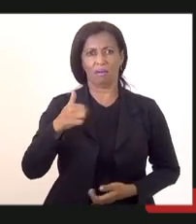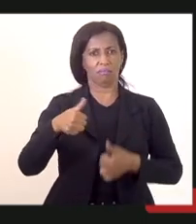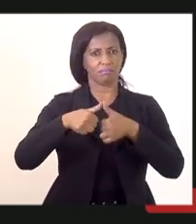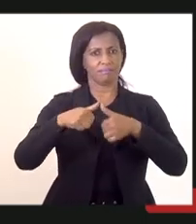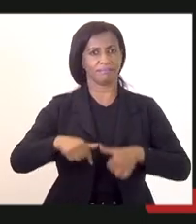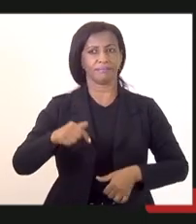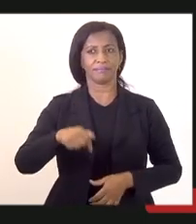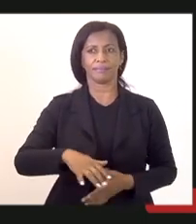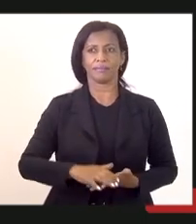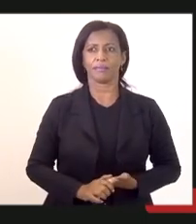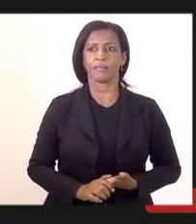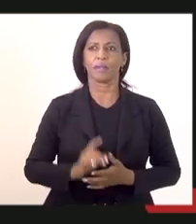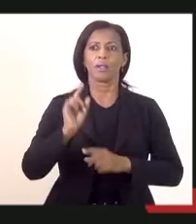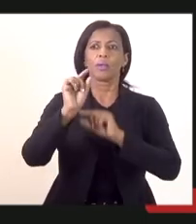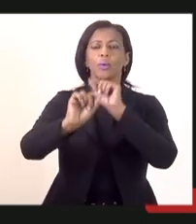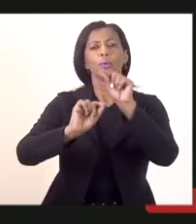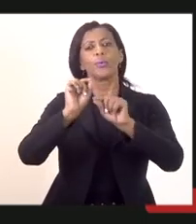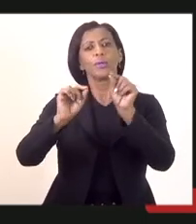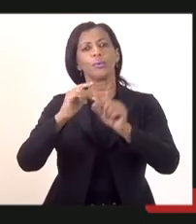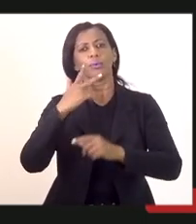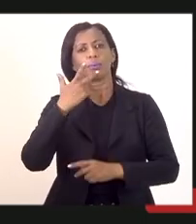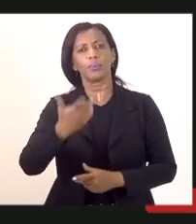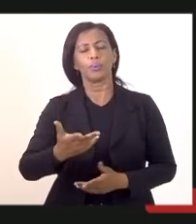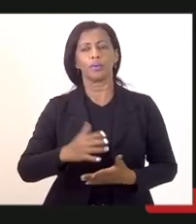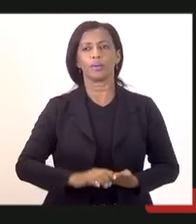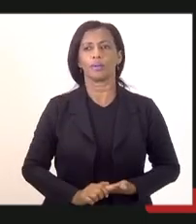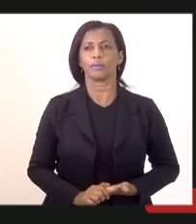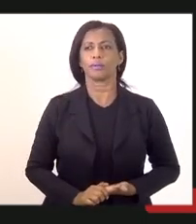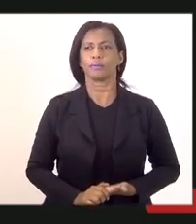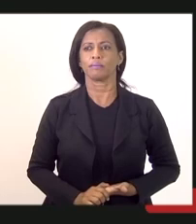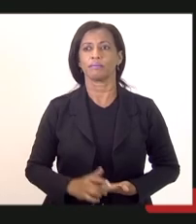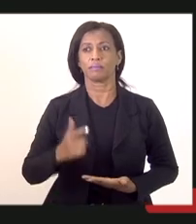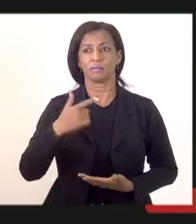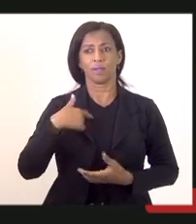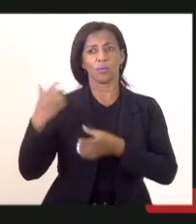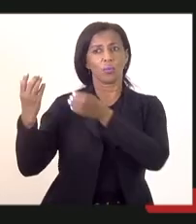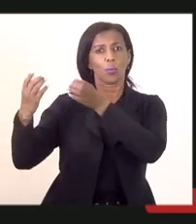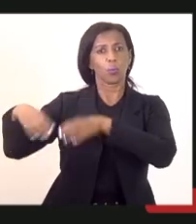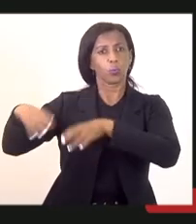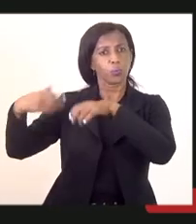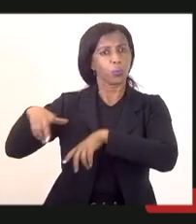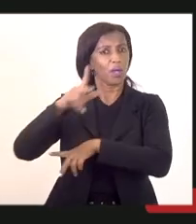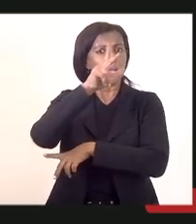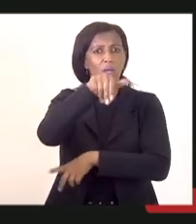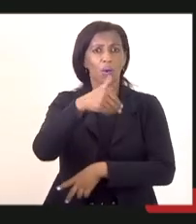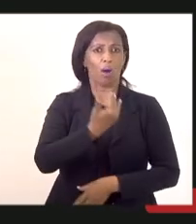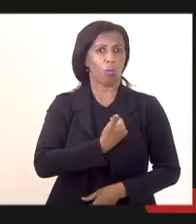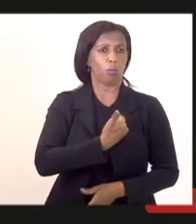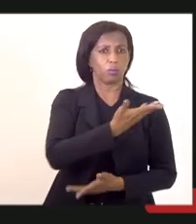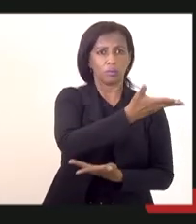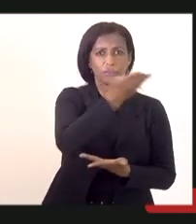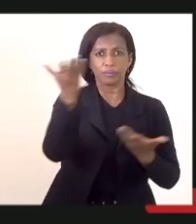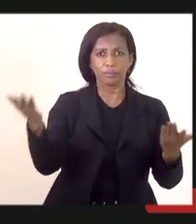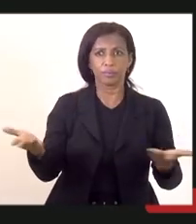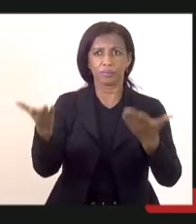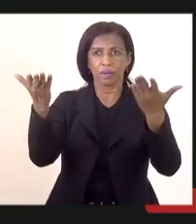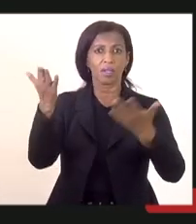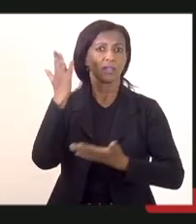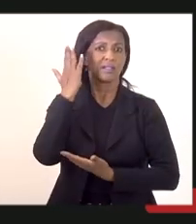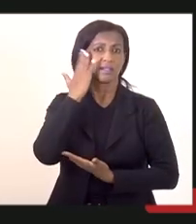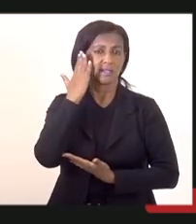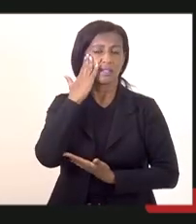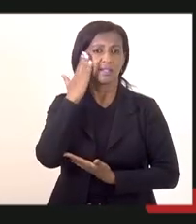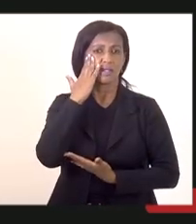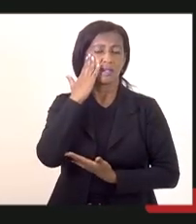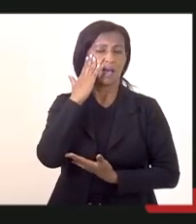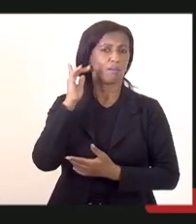eu queria dizer? Já fui concurseiro, assim como alguns colegas aí, e a gente sabe que a